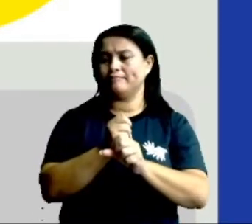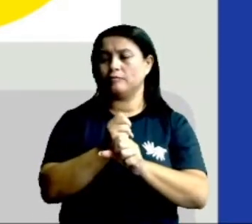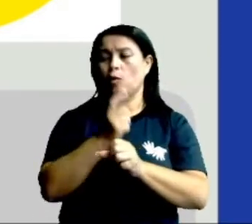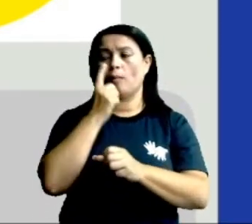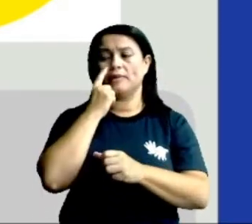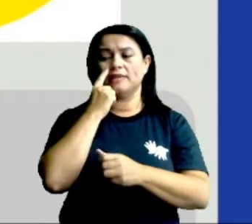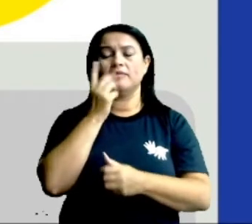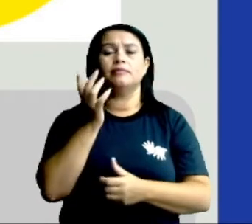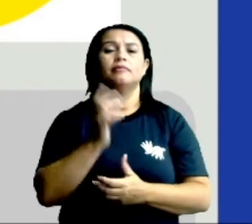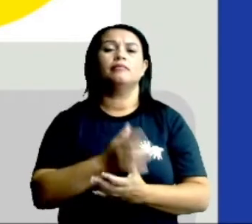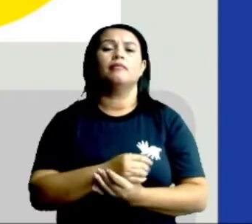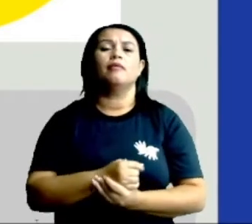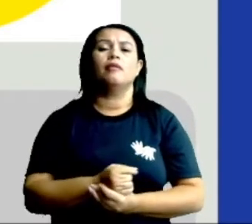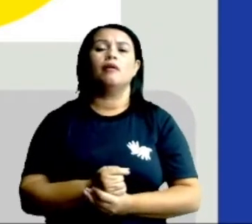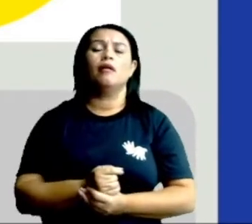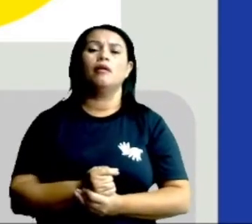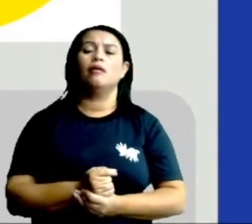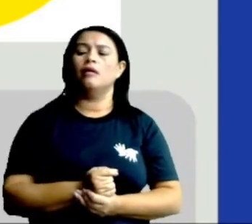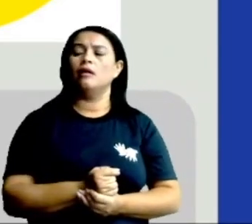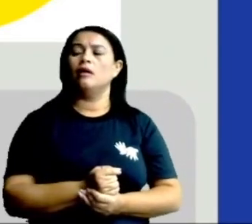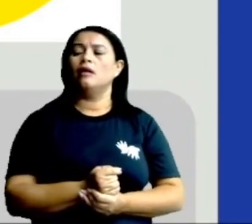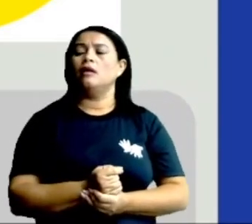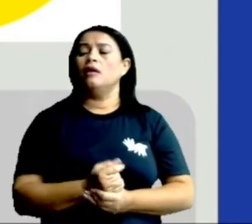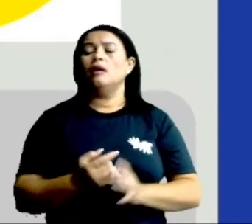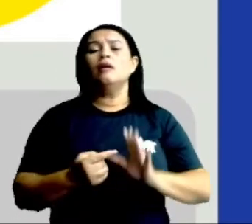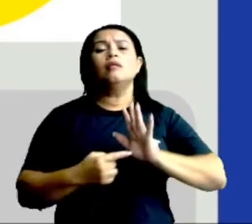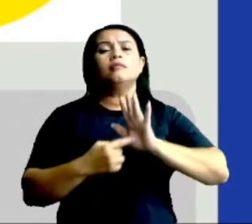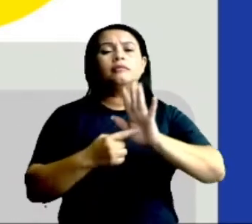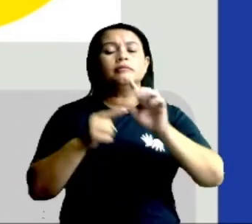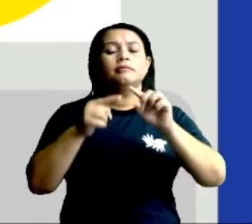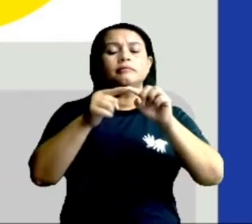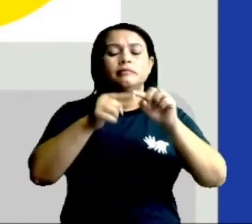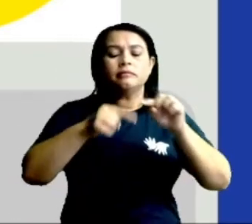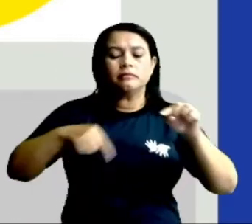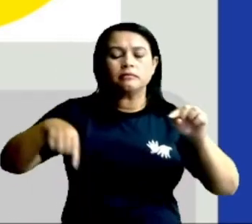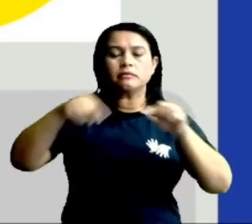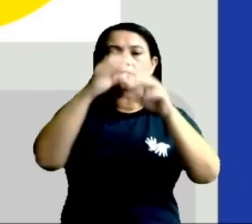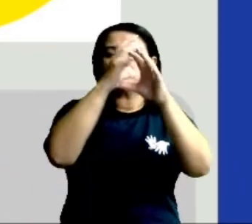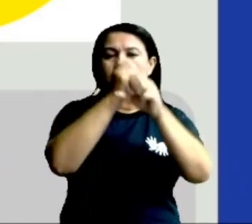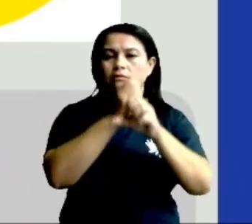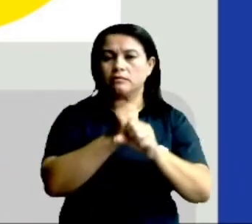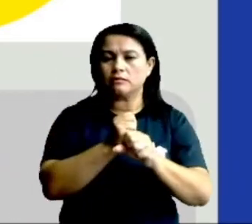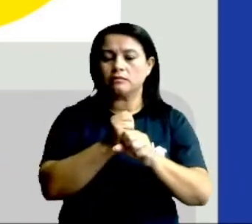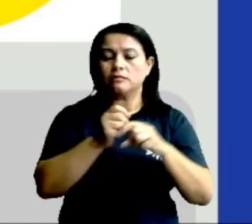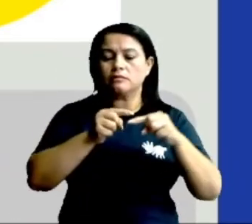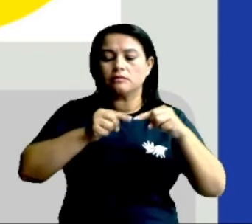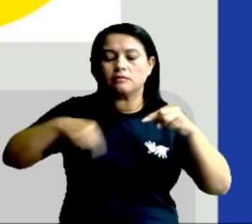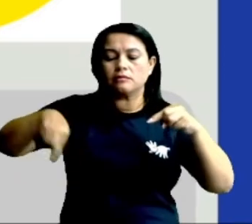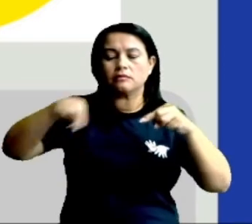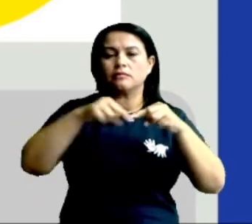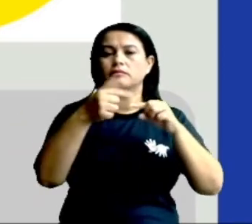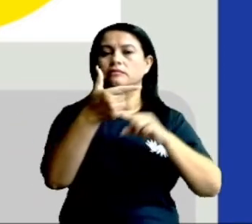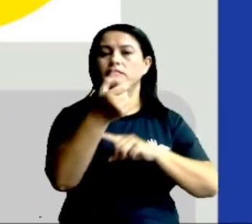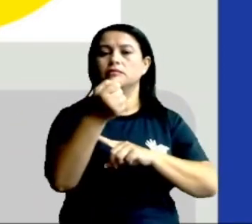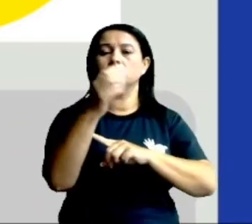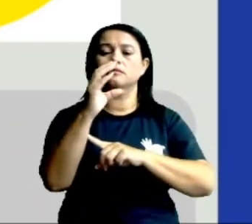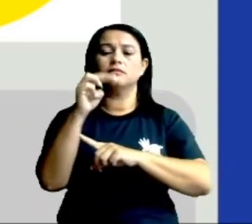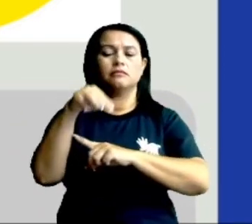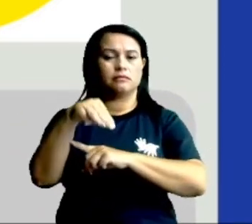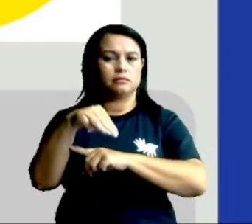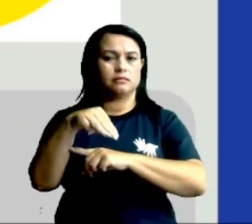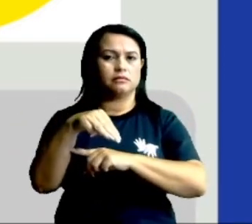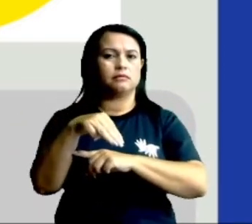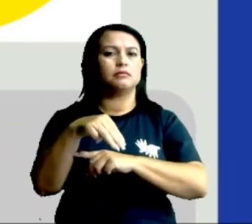Então ó. Tem o seguinte. Determine a área de um círculo de um raio medindo 20 centímetros. Use pi